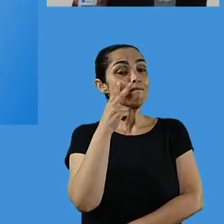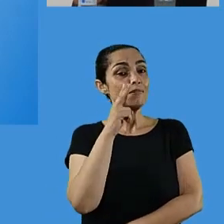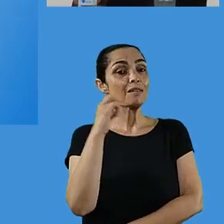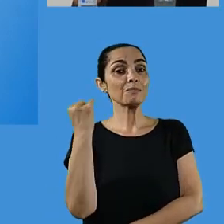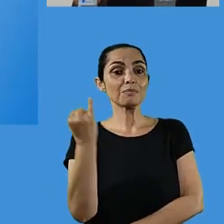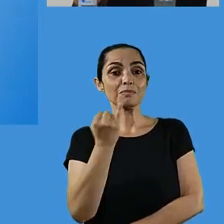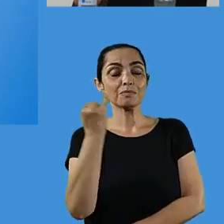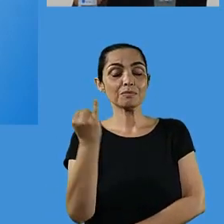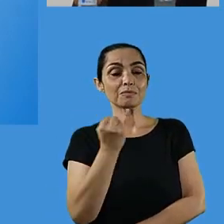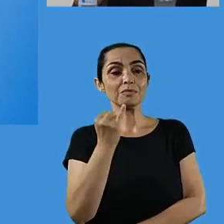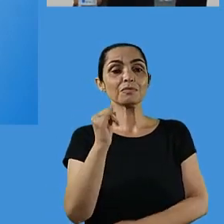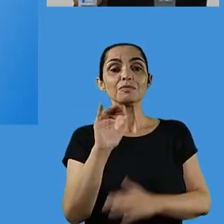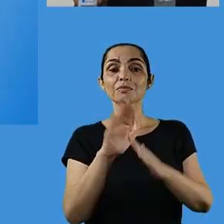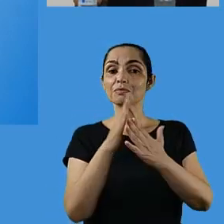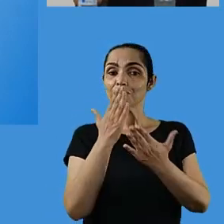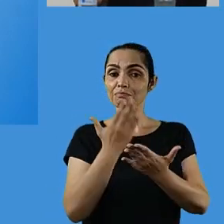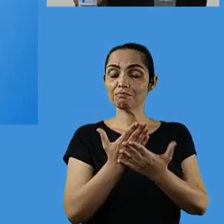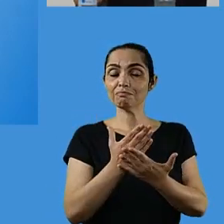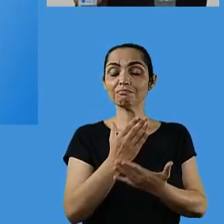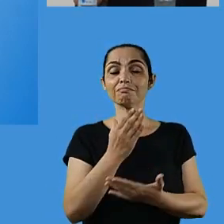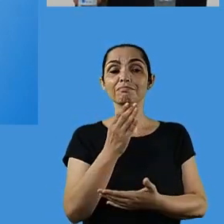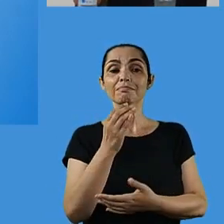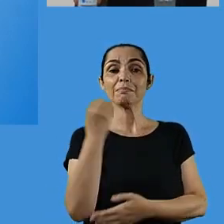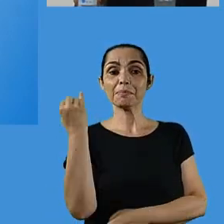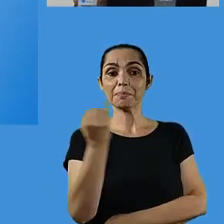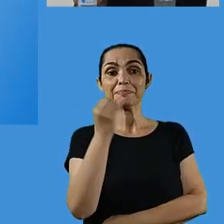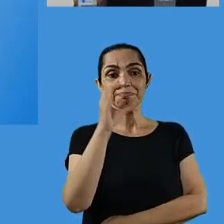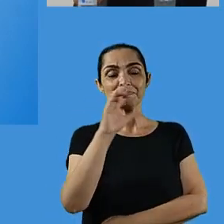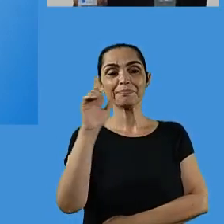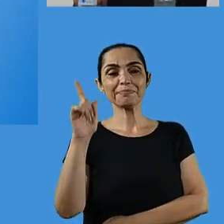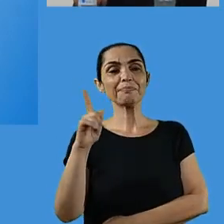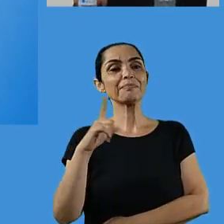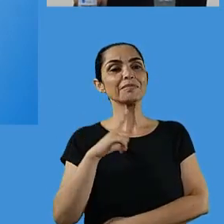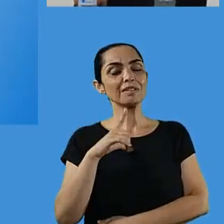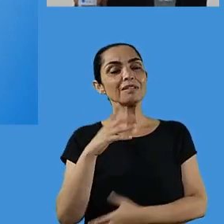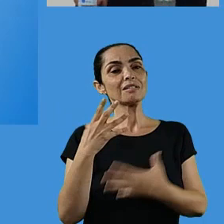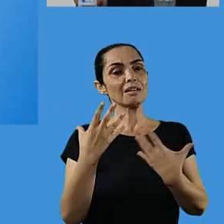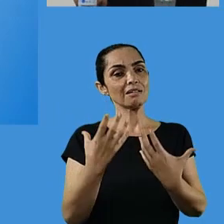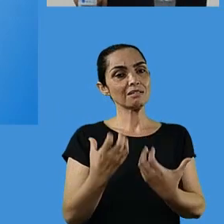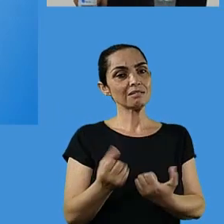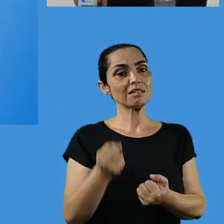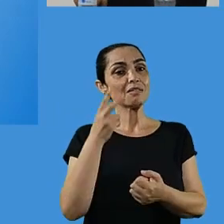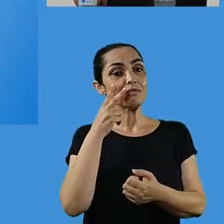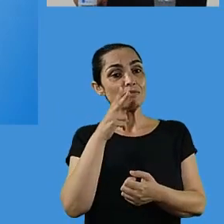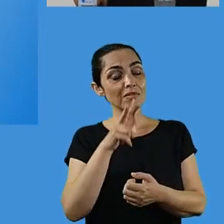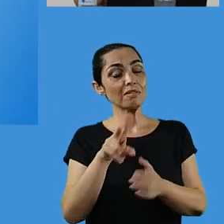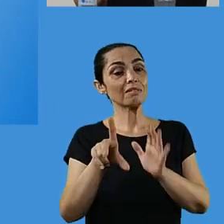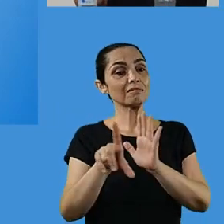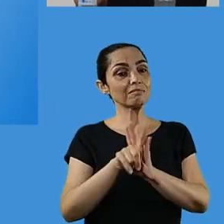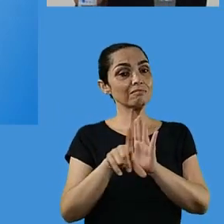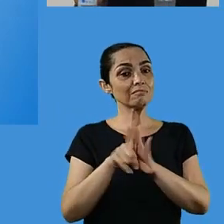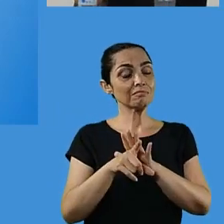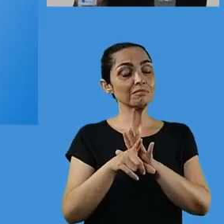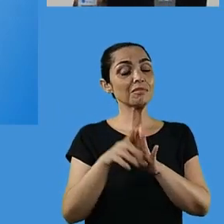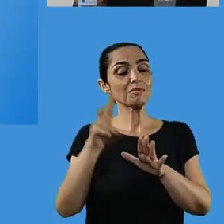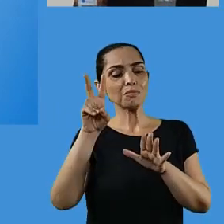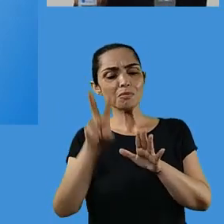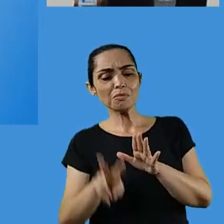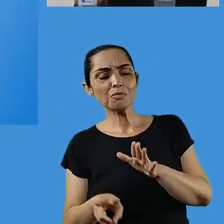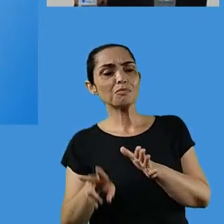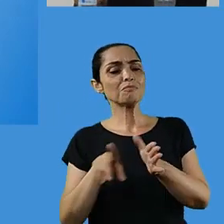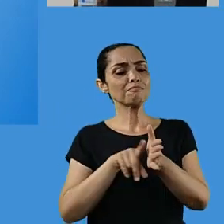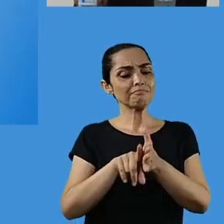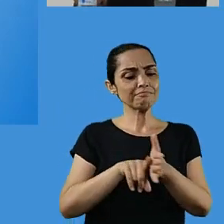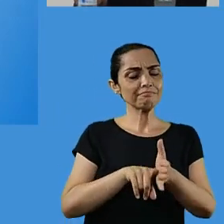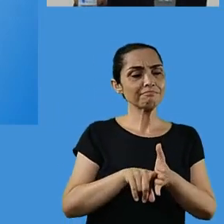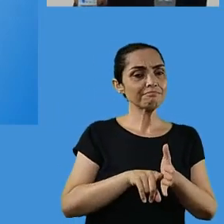semana entram novos alunos na nossa rede, pelo próprio reconhecimento de que ela é uma excelente rede, uma rede que